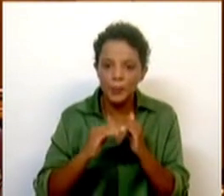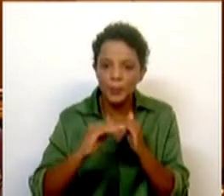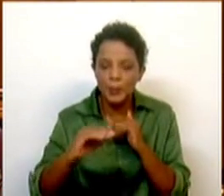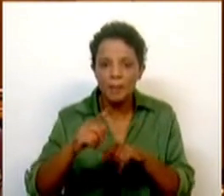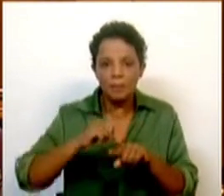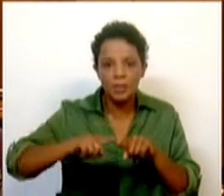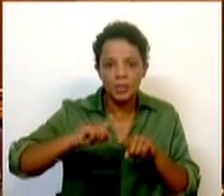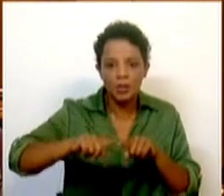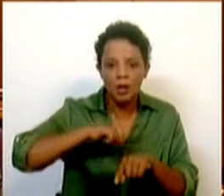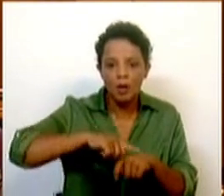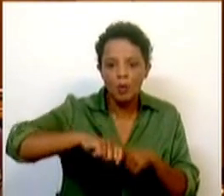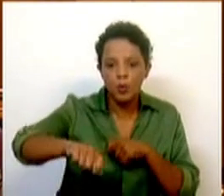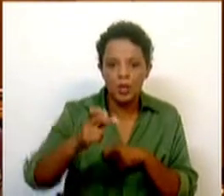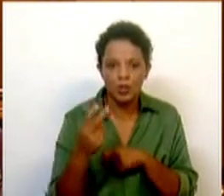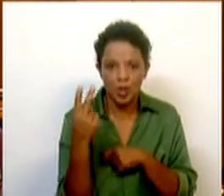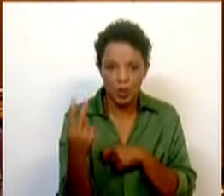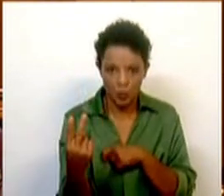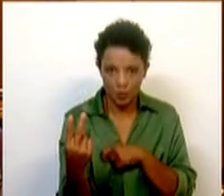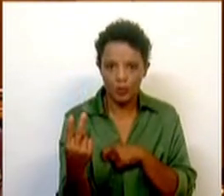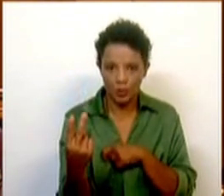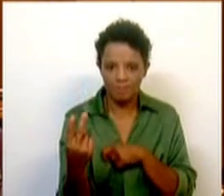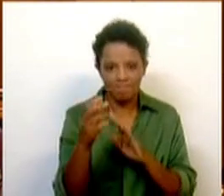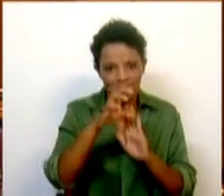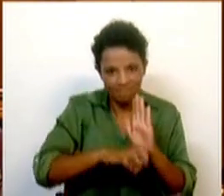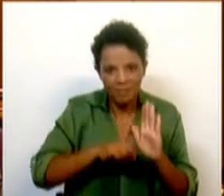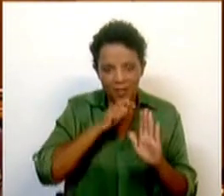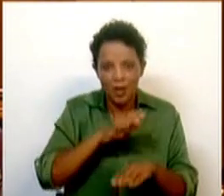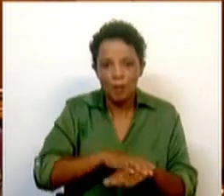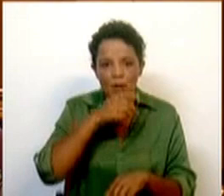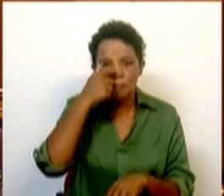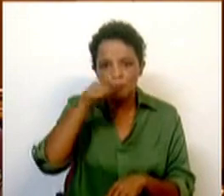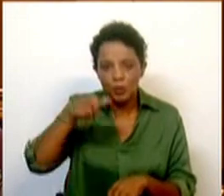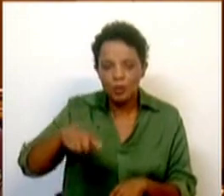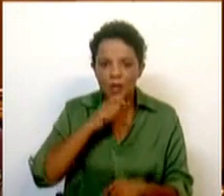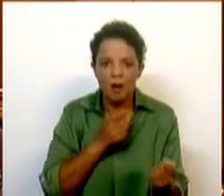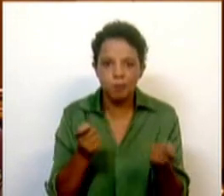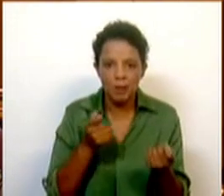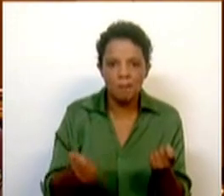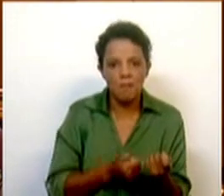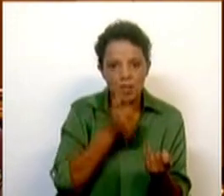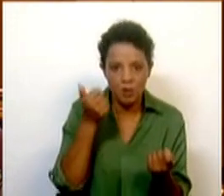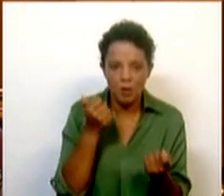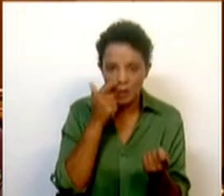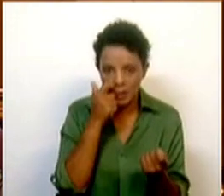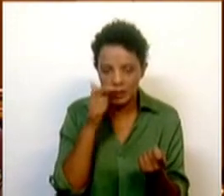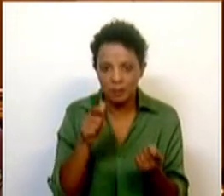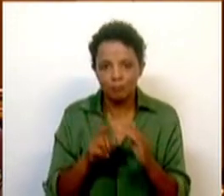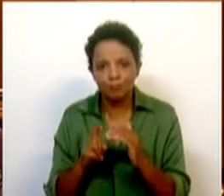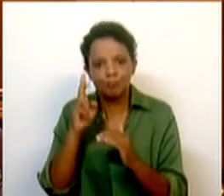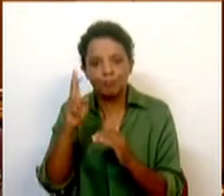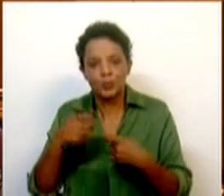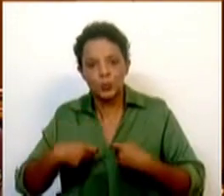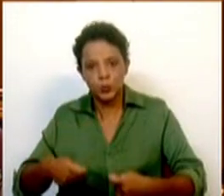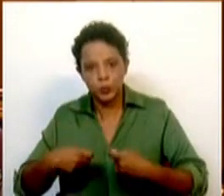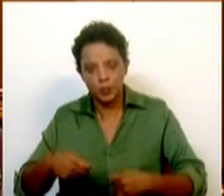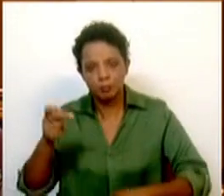a prestação durante um período de dois anos, dando condições a que as pessoas possam gerir melhor, lidar melhor com este aumento de